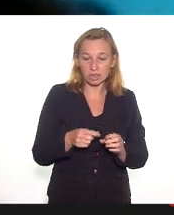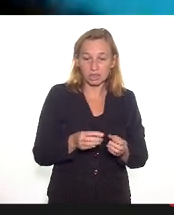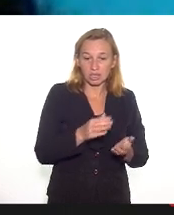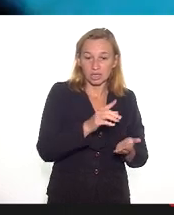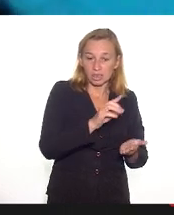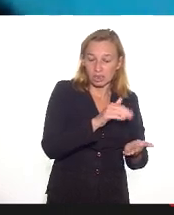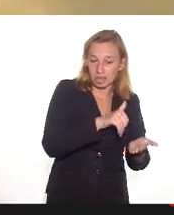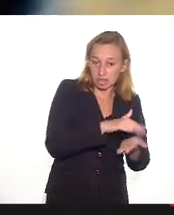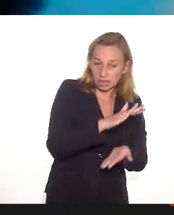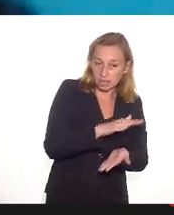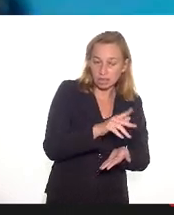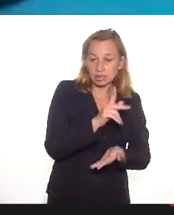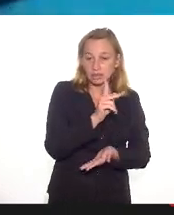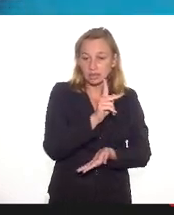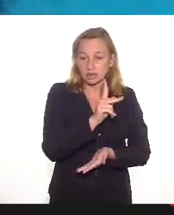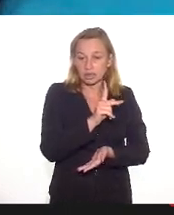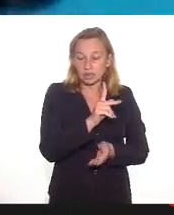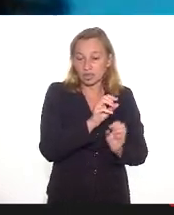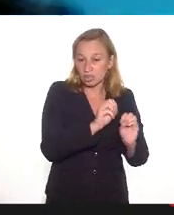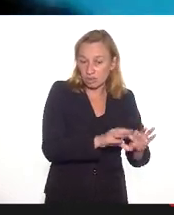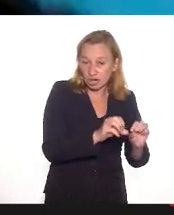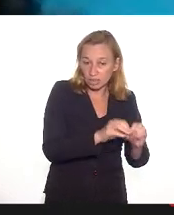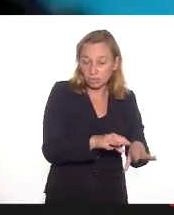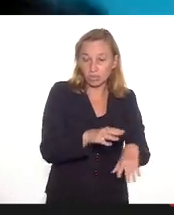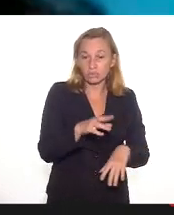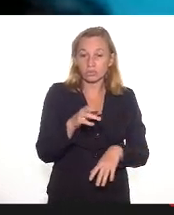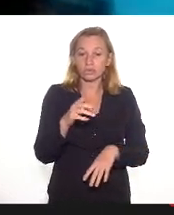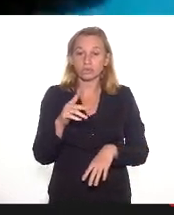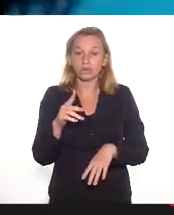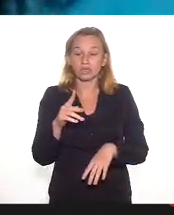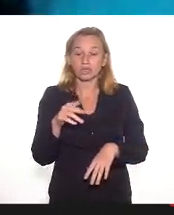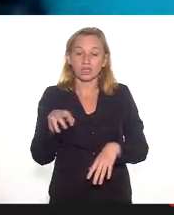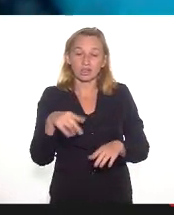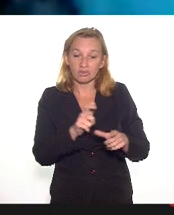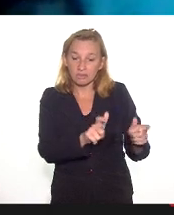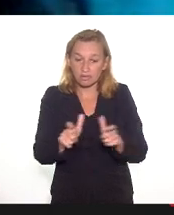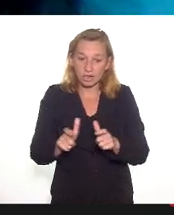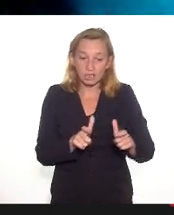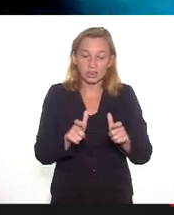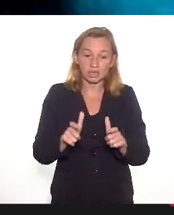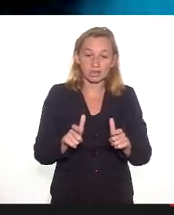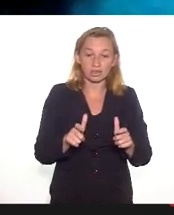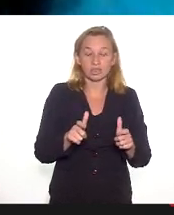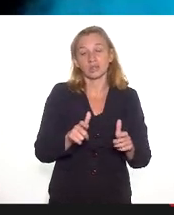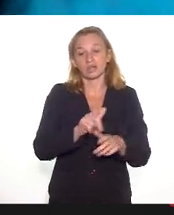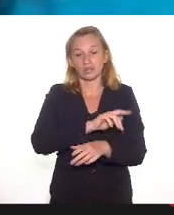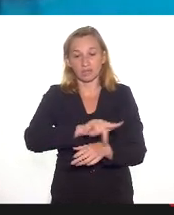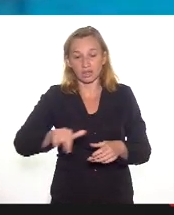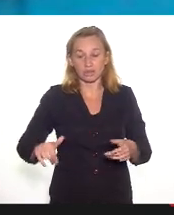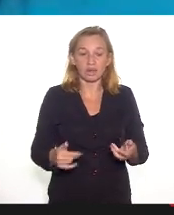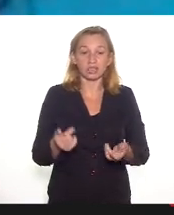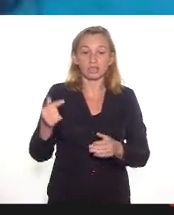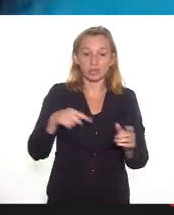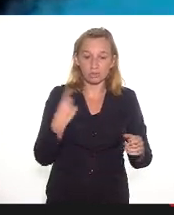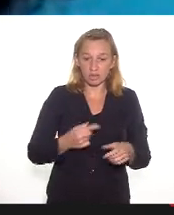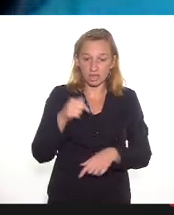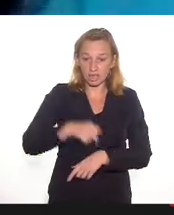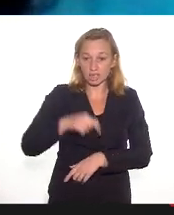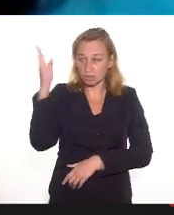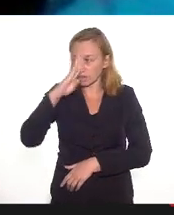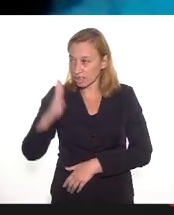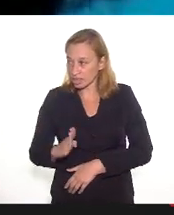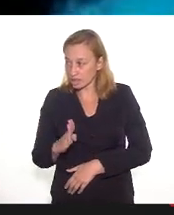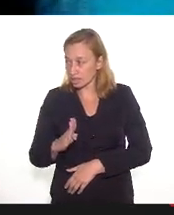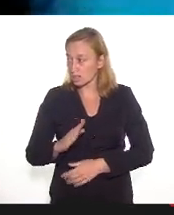MoMA, nos museus da Europa e aqui no Brasil isso se repetiu. Nós, pela REM Brasil, em parceria com o SECA do